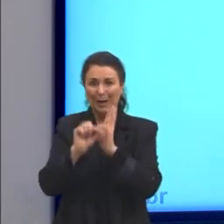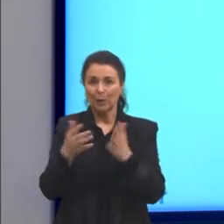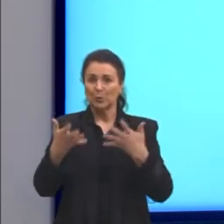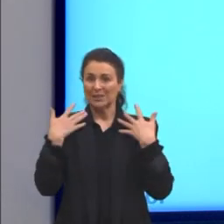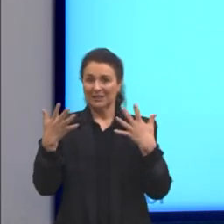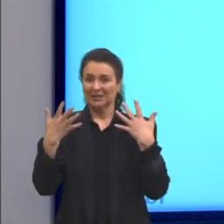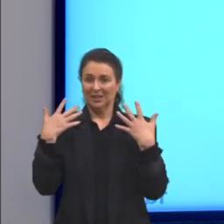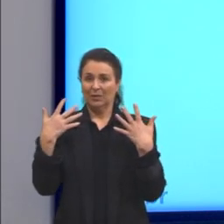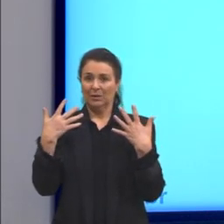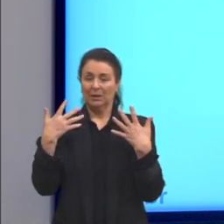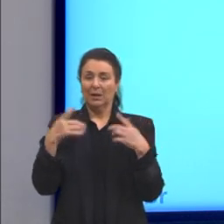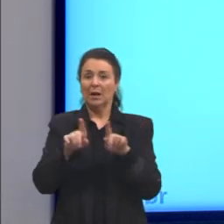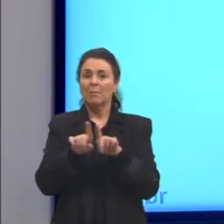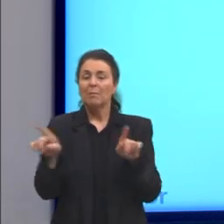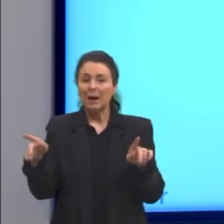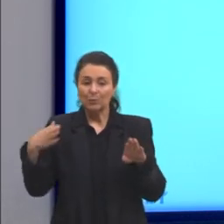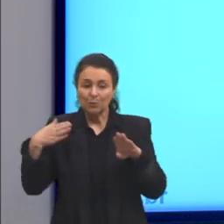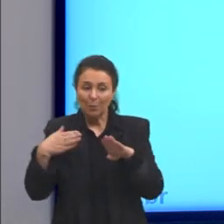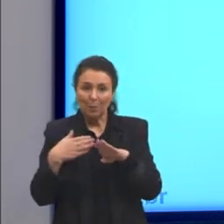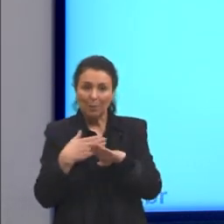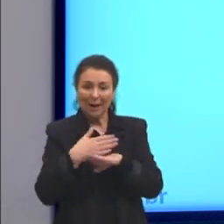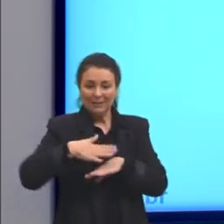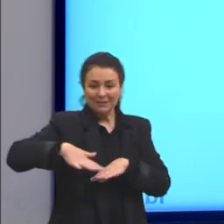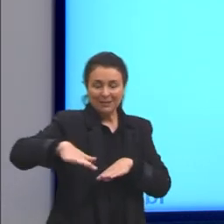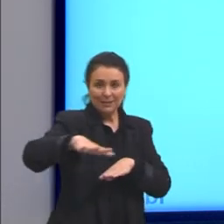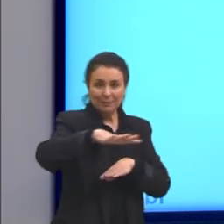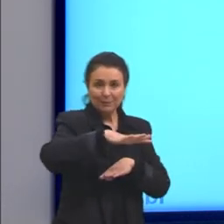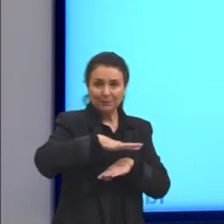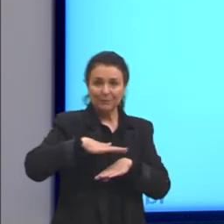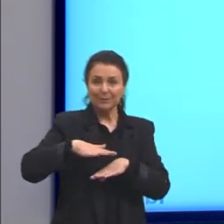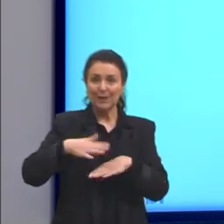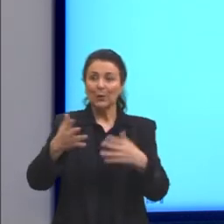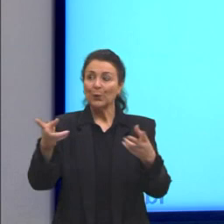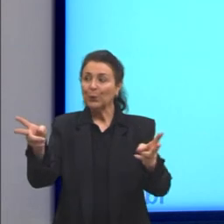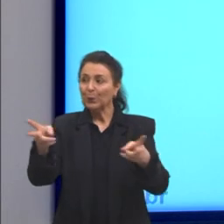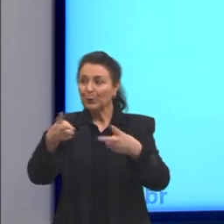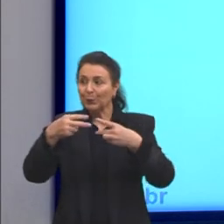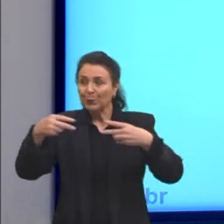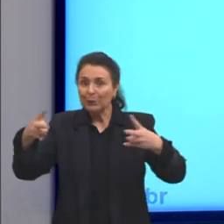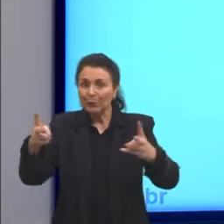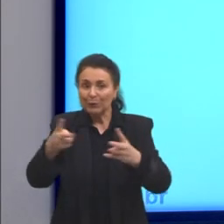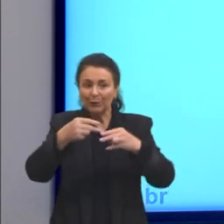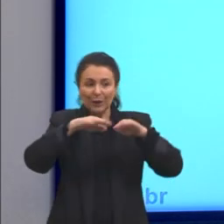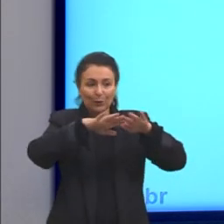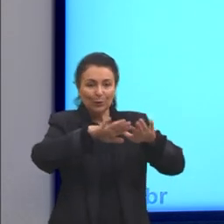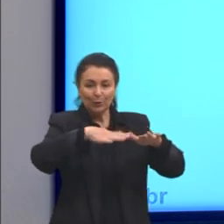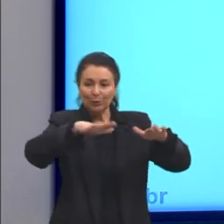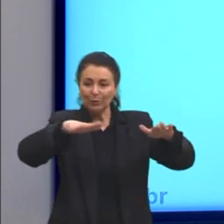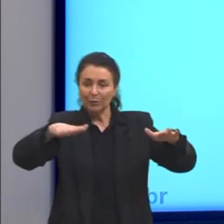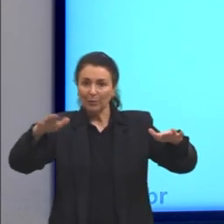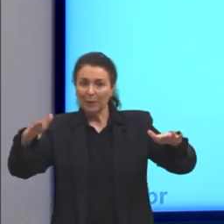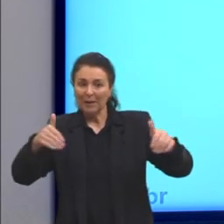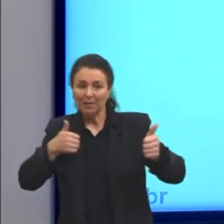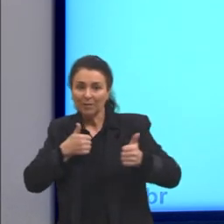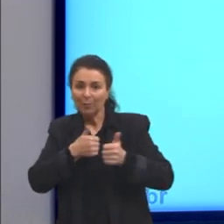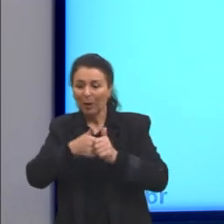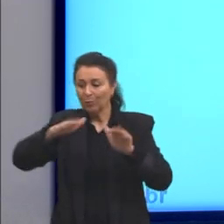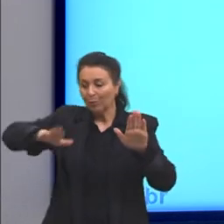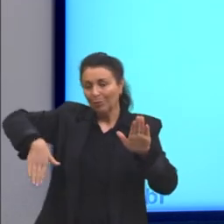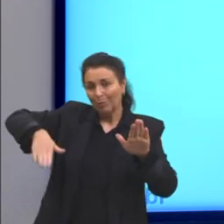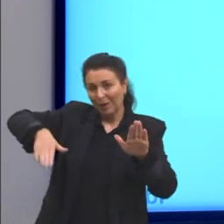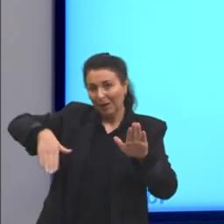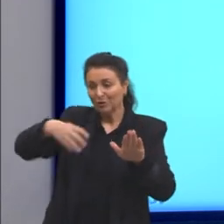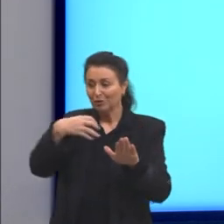Mas, ao cruzar a ilha de calor, a brisa marítmica, que vem do mar, geralmente, em regiões do litoral a gente sente